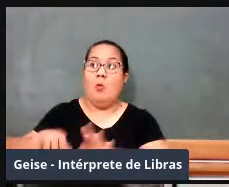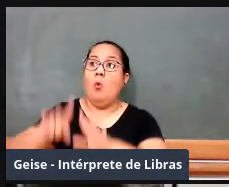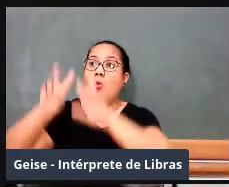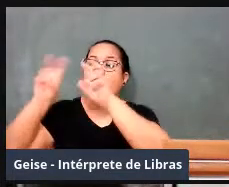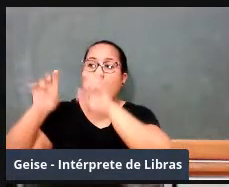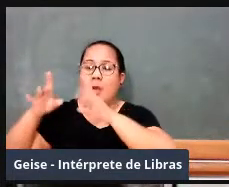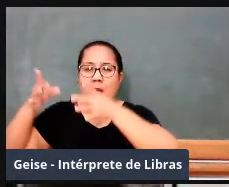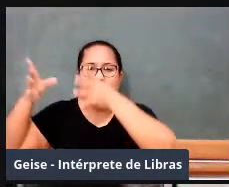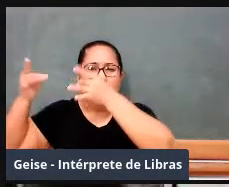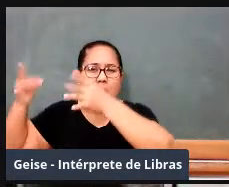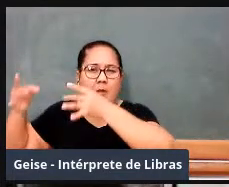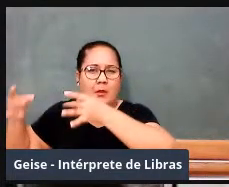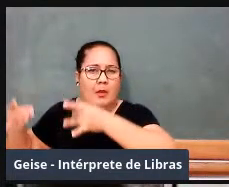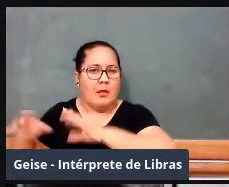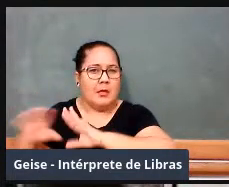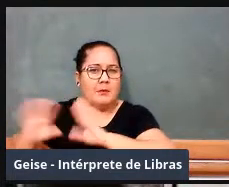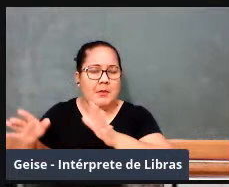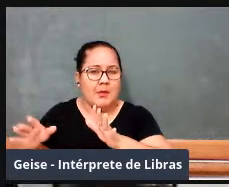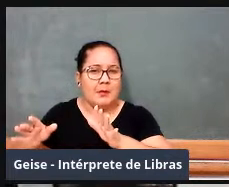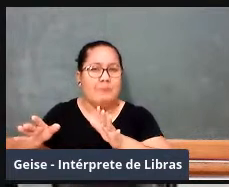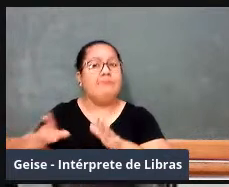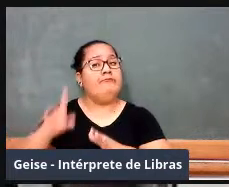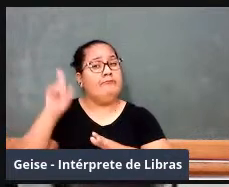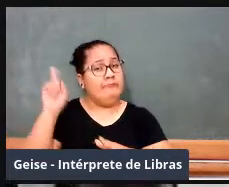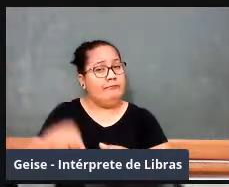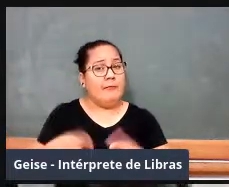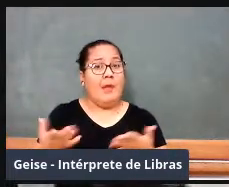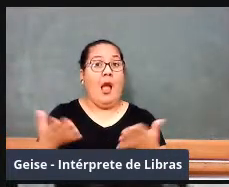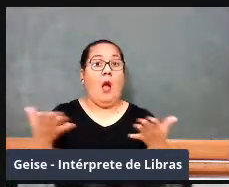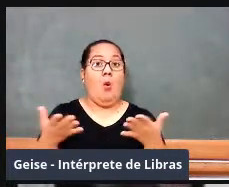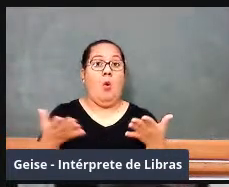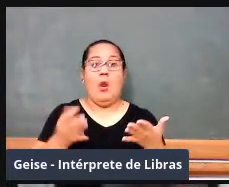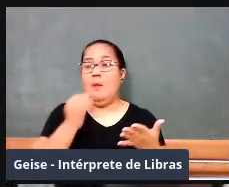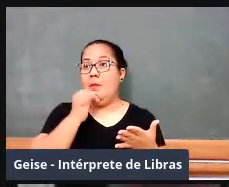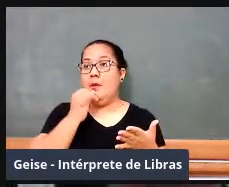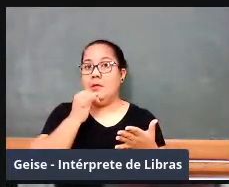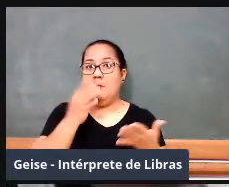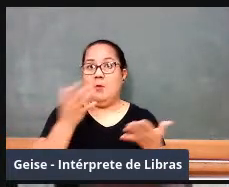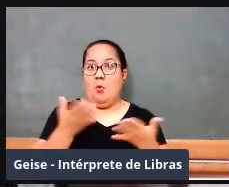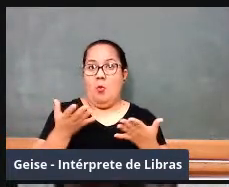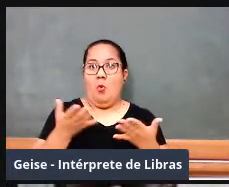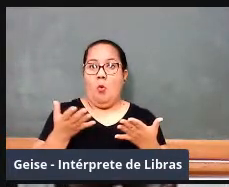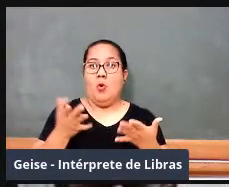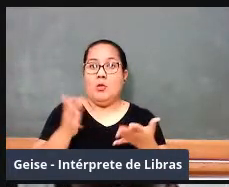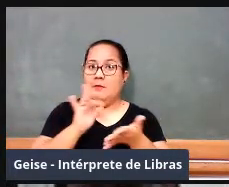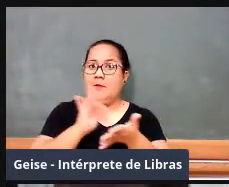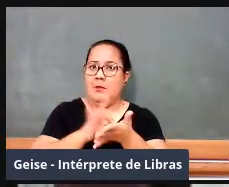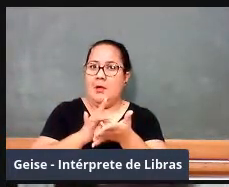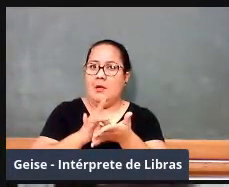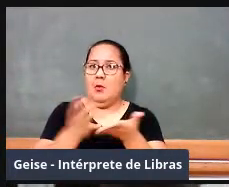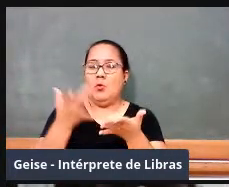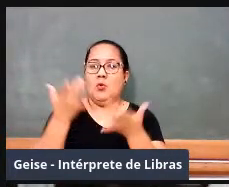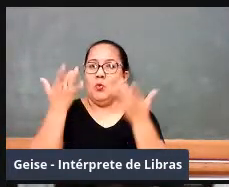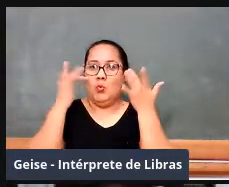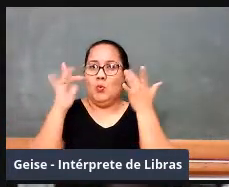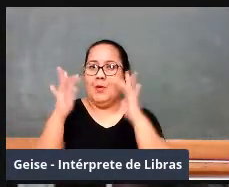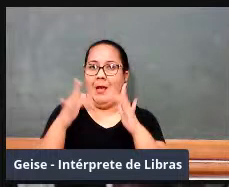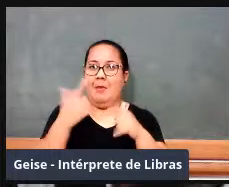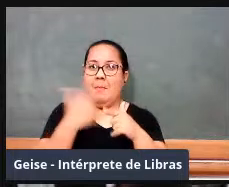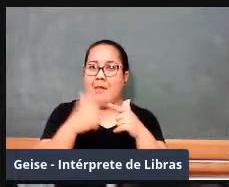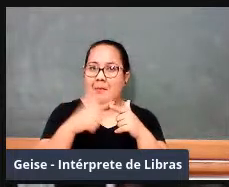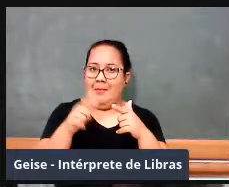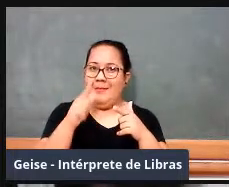idades também a gente pode resolver geometricamente, né? Mas hoje ninguém sabe resolver essas coisas, nem aritmeticamente, nem geometricamente,